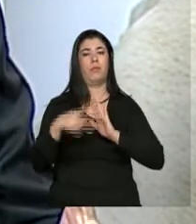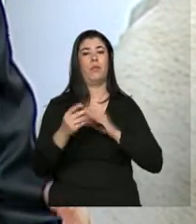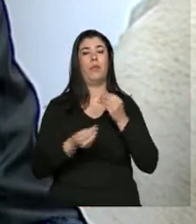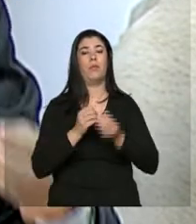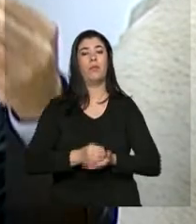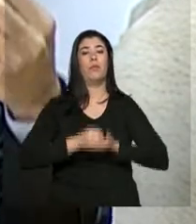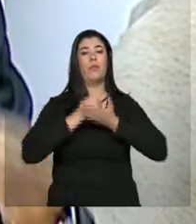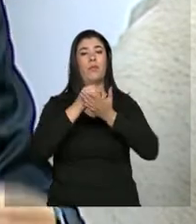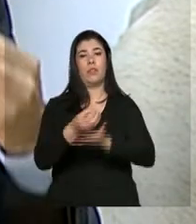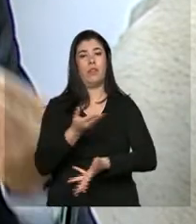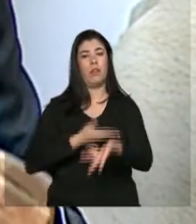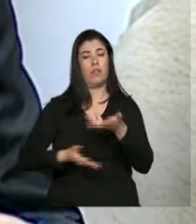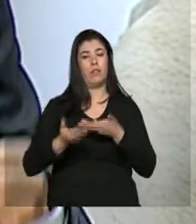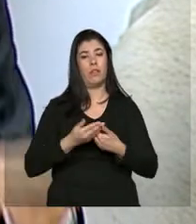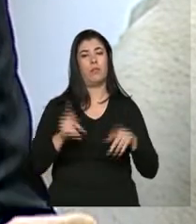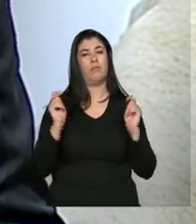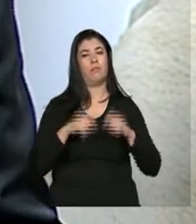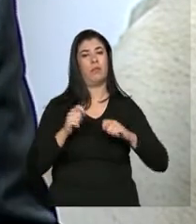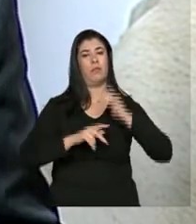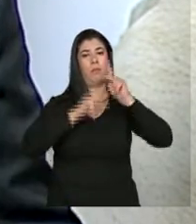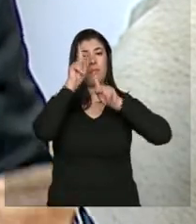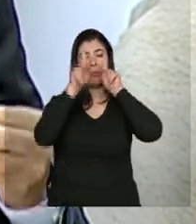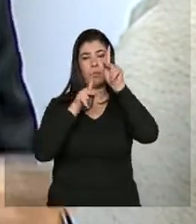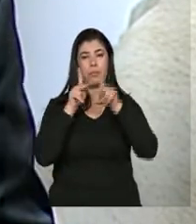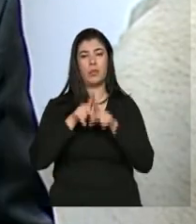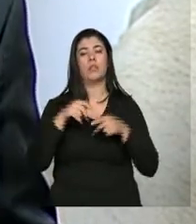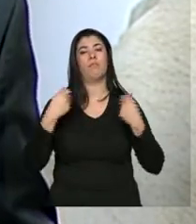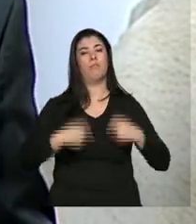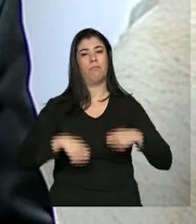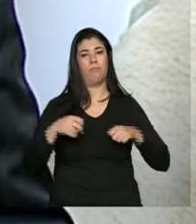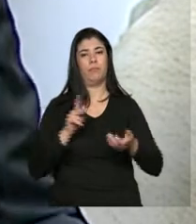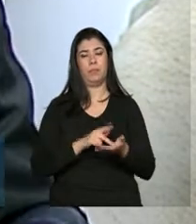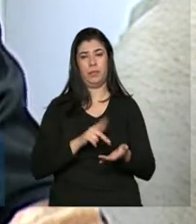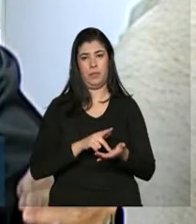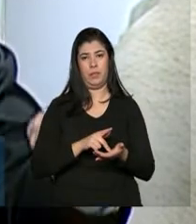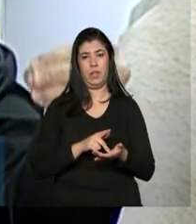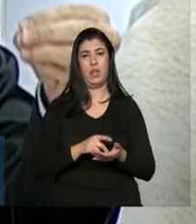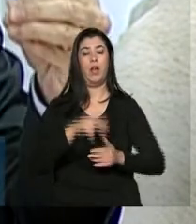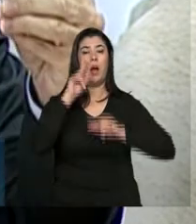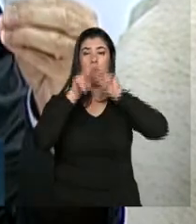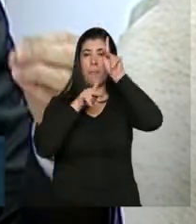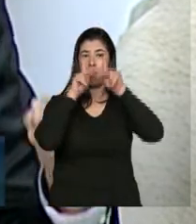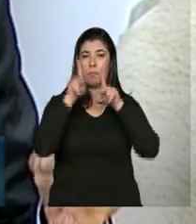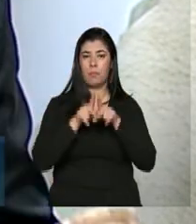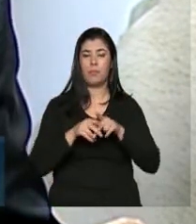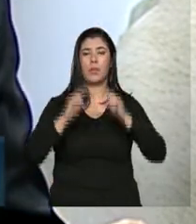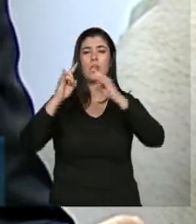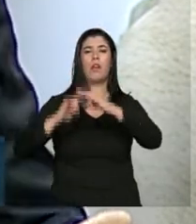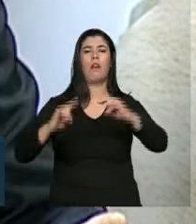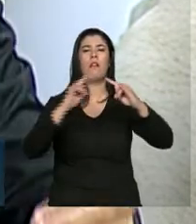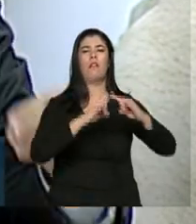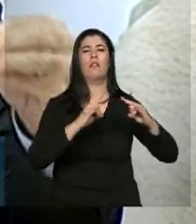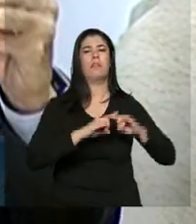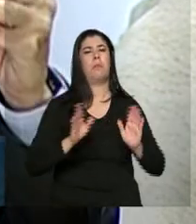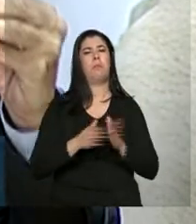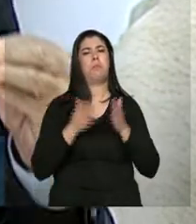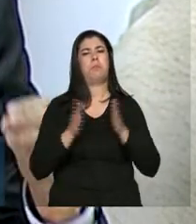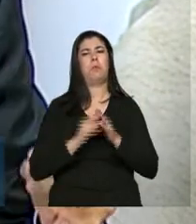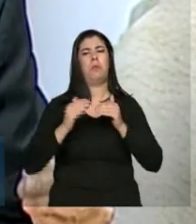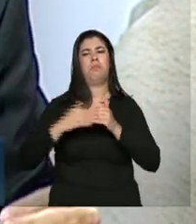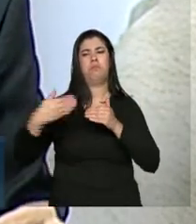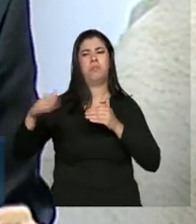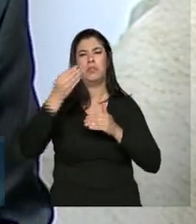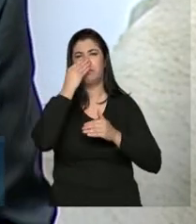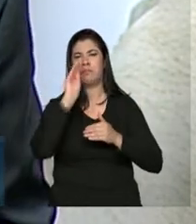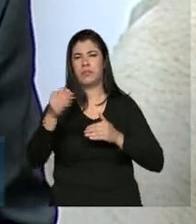oferta exatamente para a população que mais precisa. A população que vive nos assentamentos, que vive na periferia das